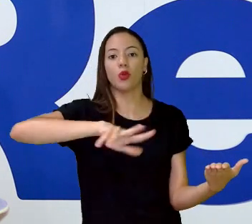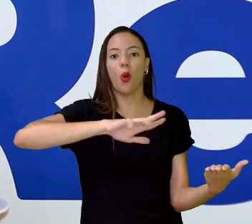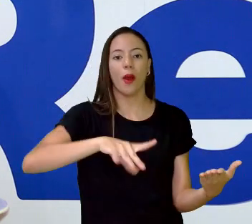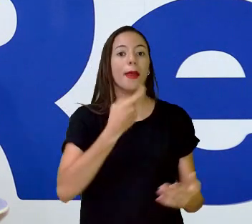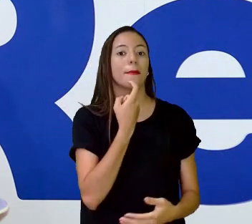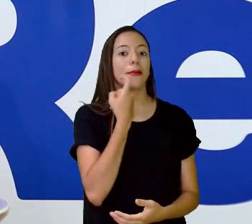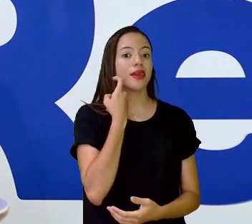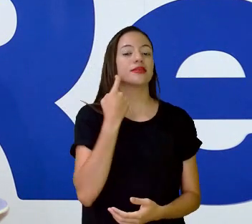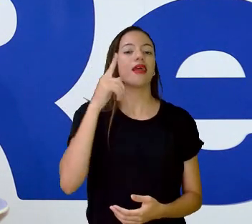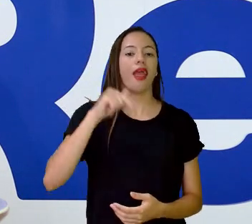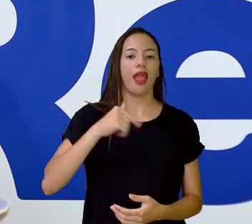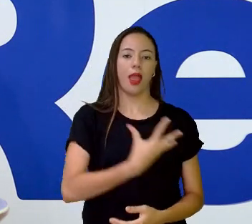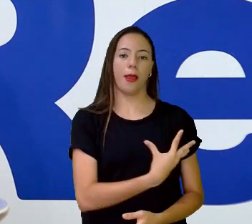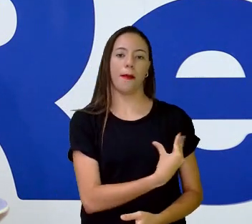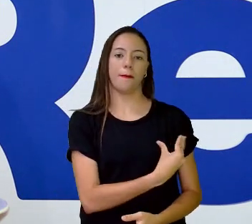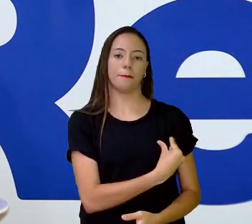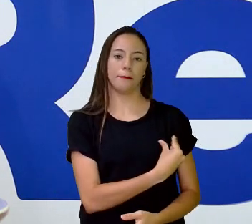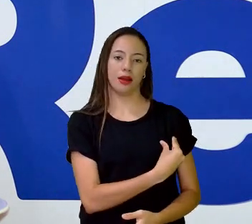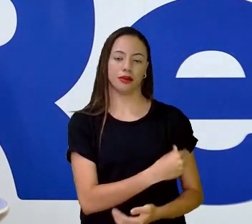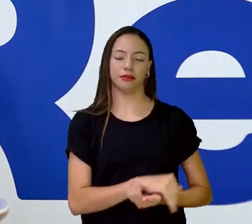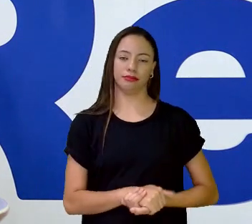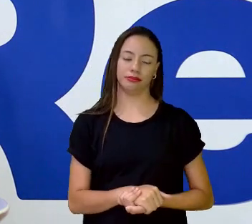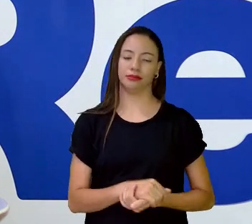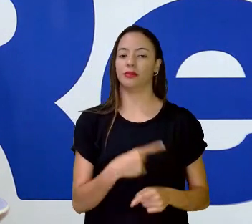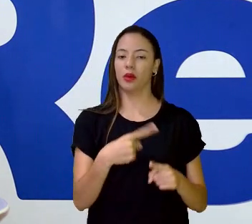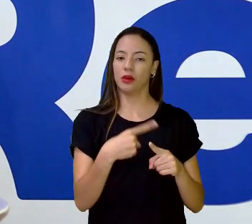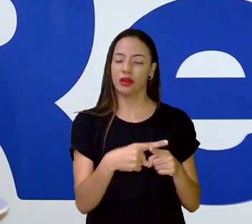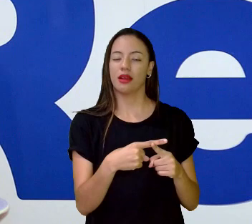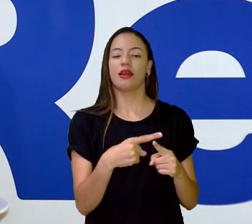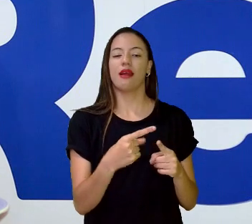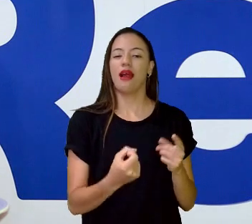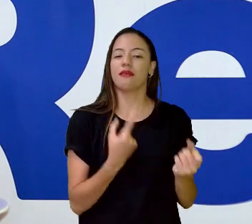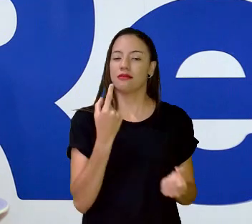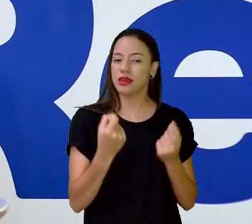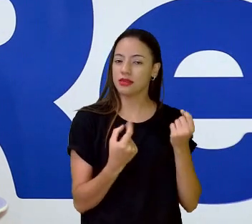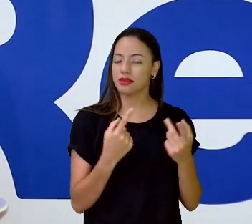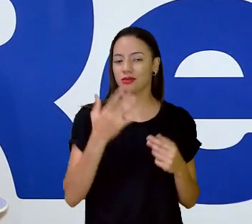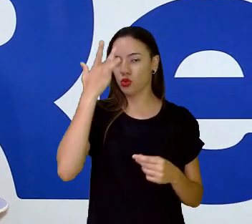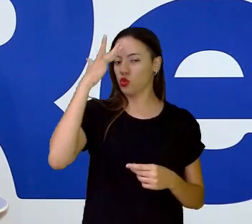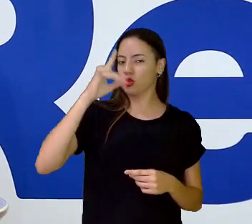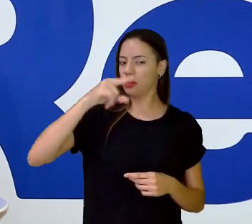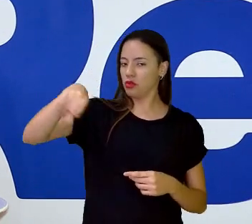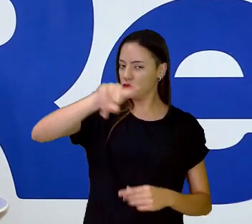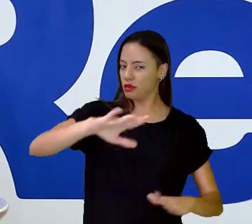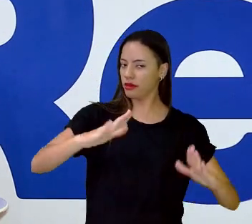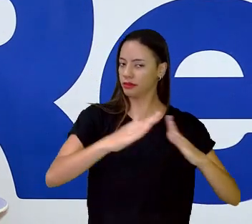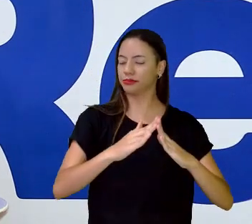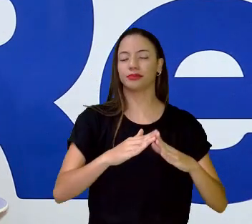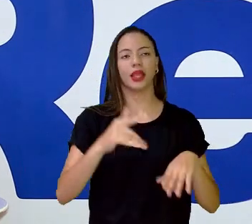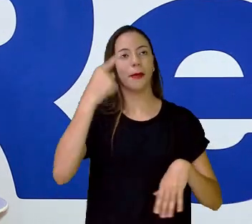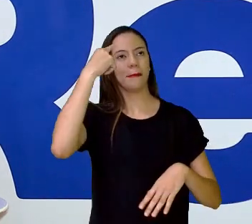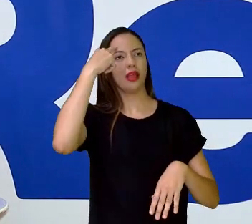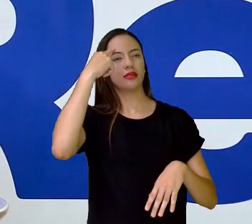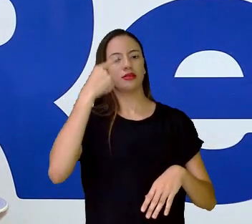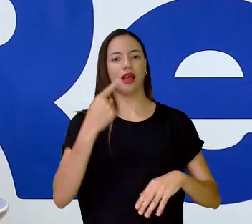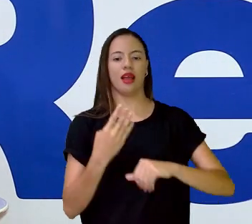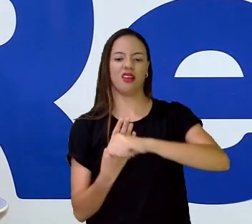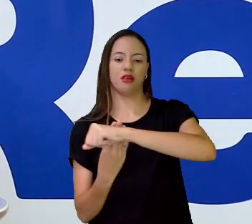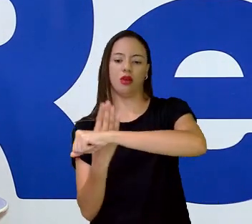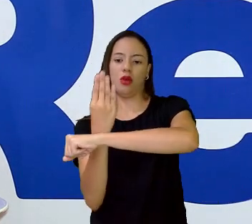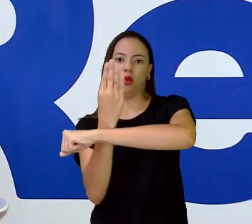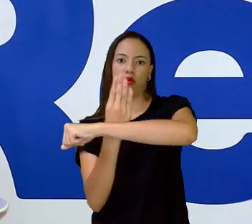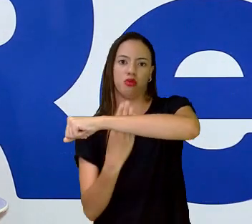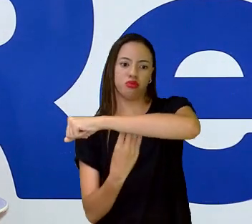aí. A dica. E, às vezes, as pessoas, né? Não sei se você aí em casa, pensa como que o tubarão fosse mau.